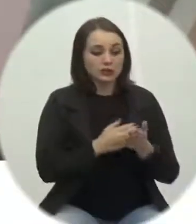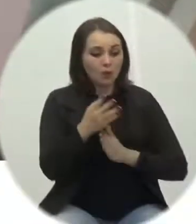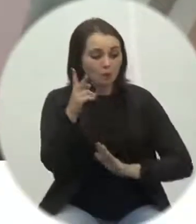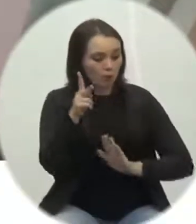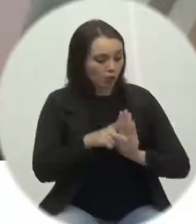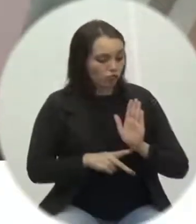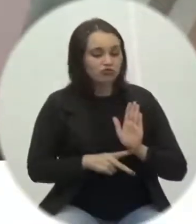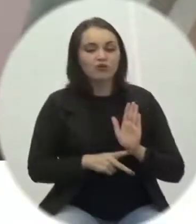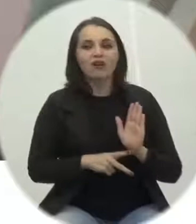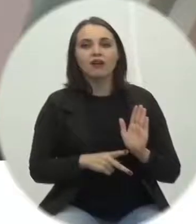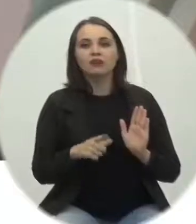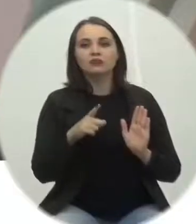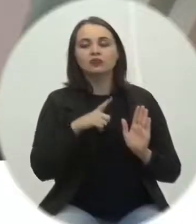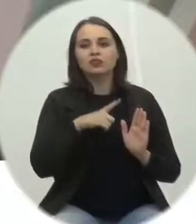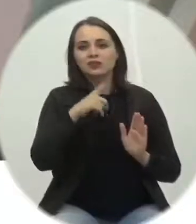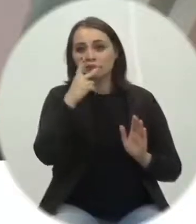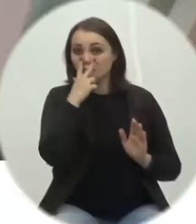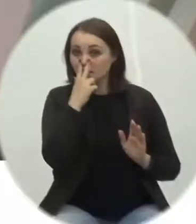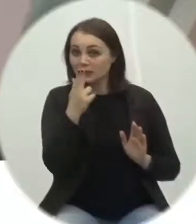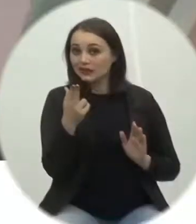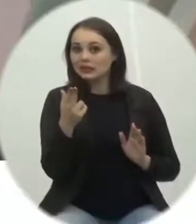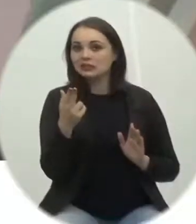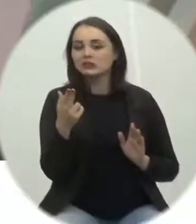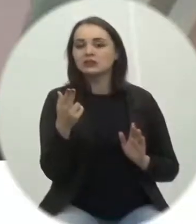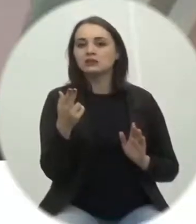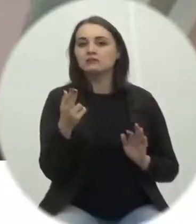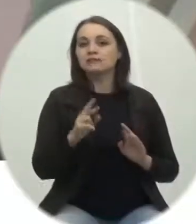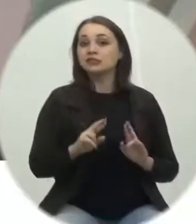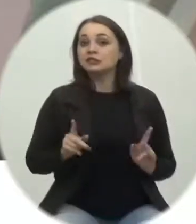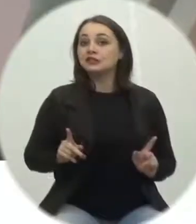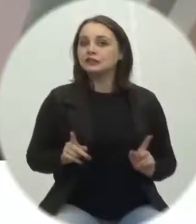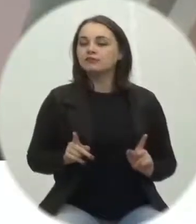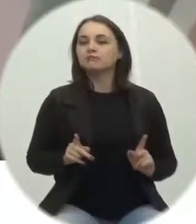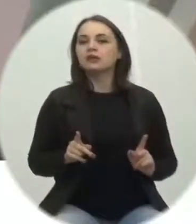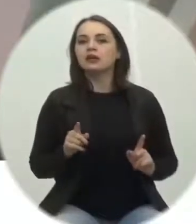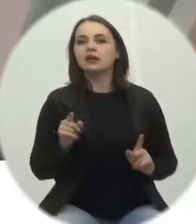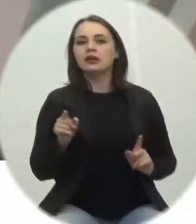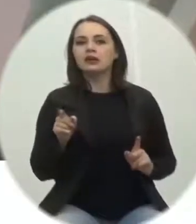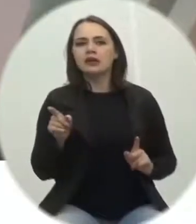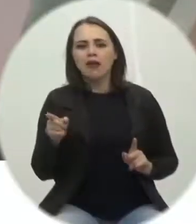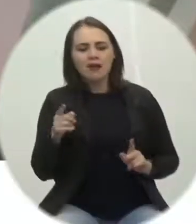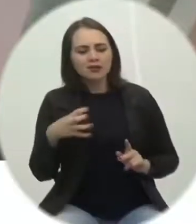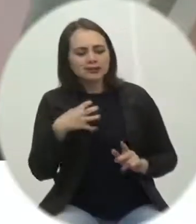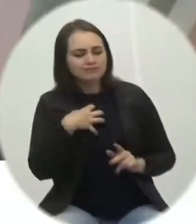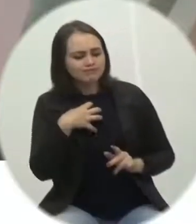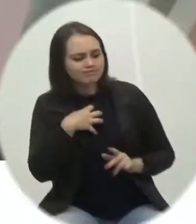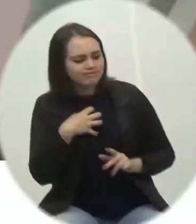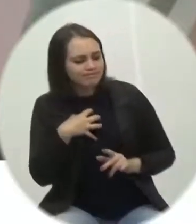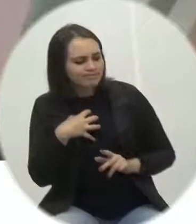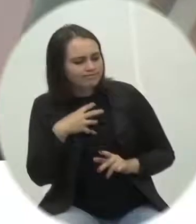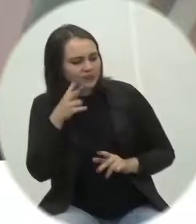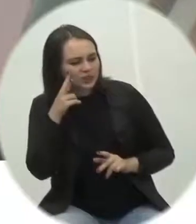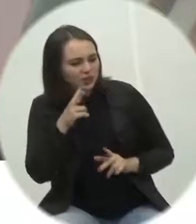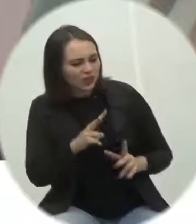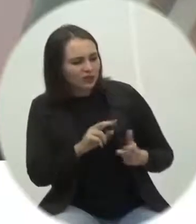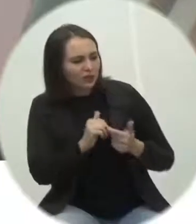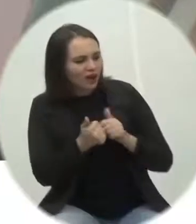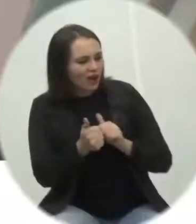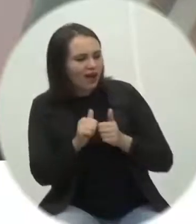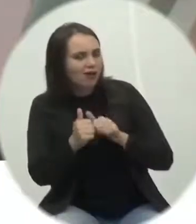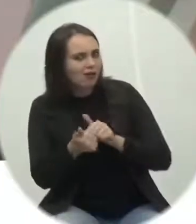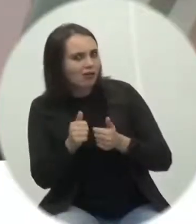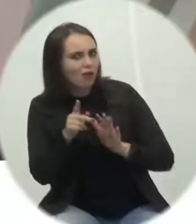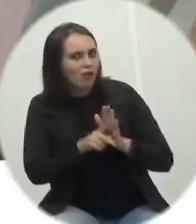projeto, ele tinha um parecer e ela muito sensivelmente, ela foi adaptando o